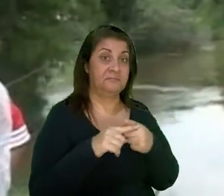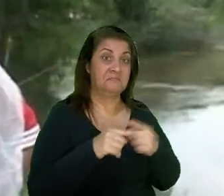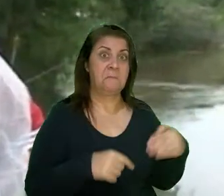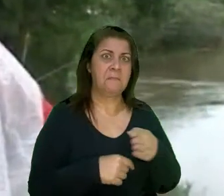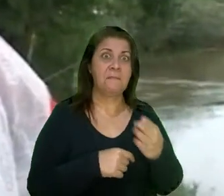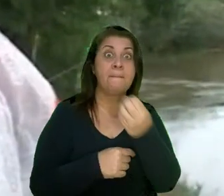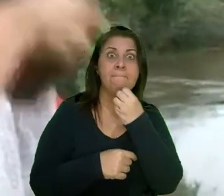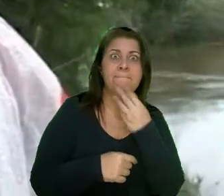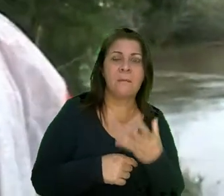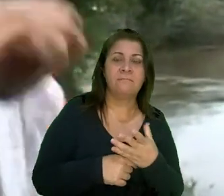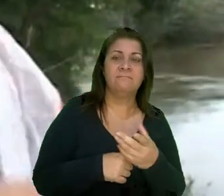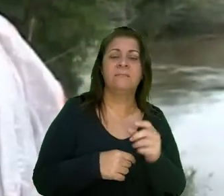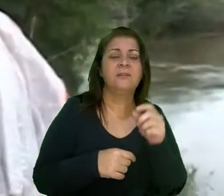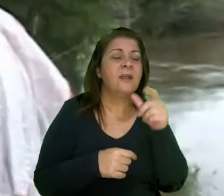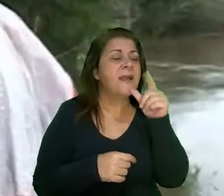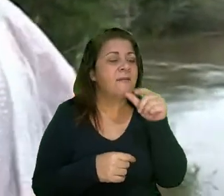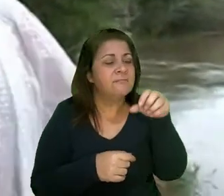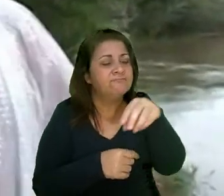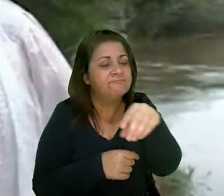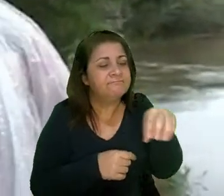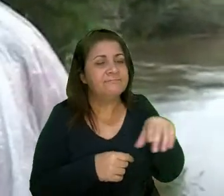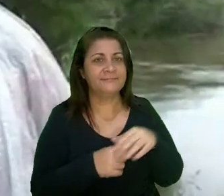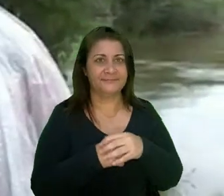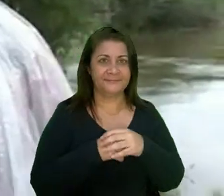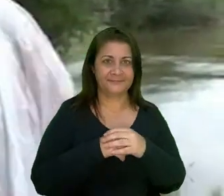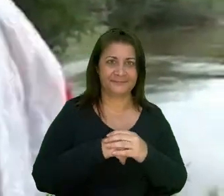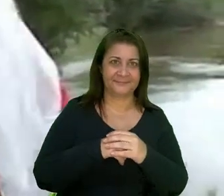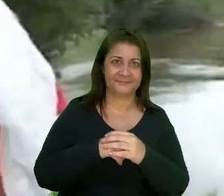é do zóio. É só morrer de vez em quando.